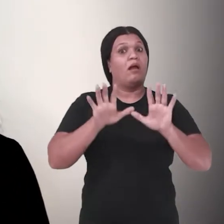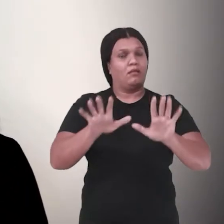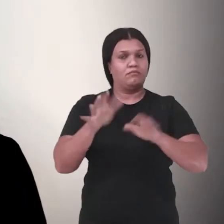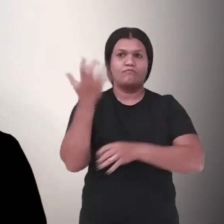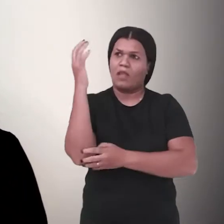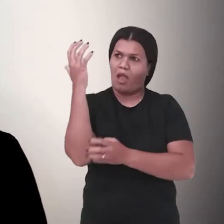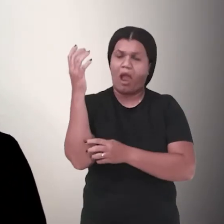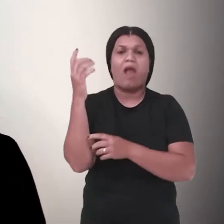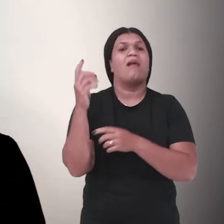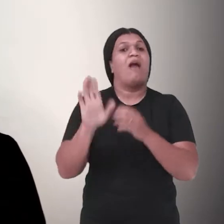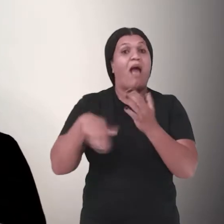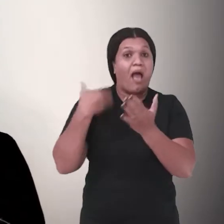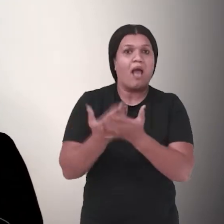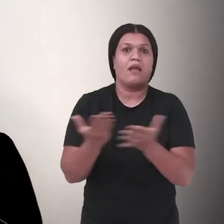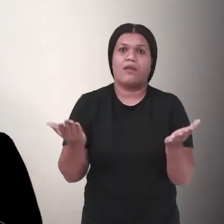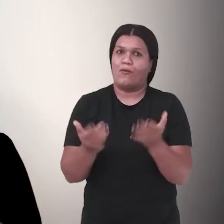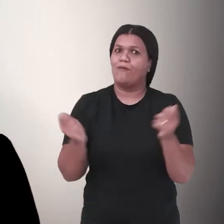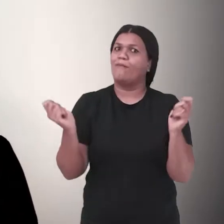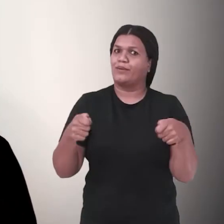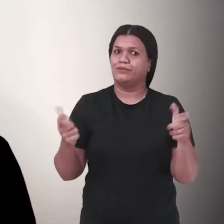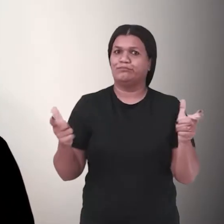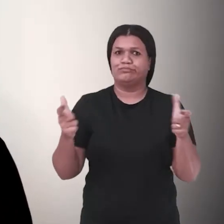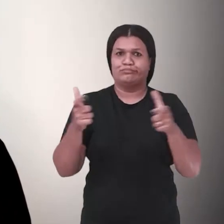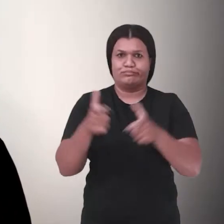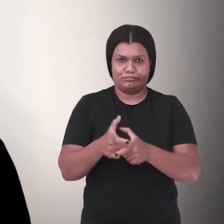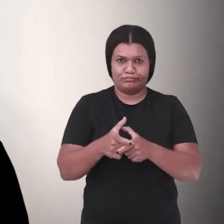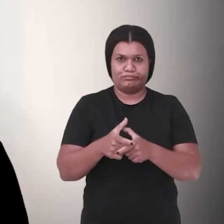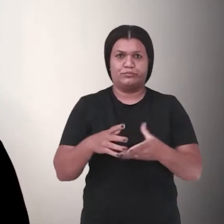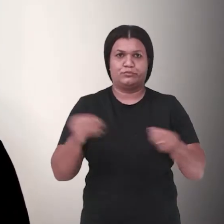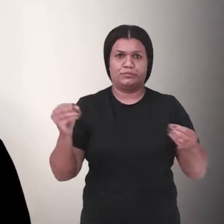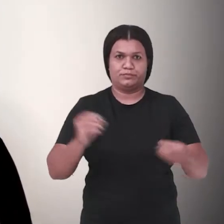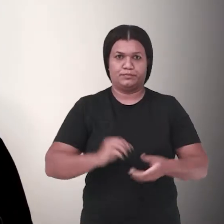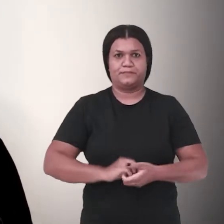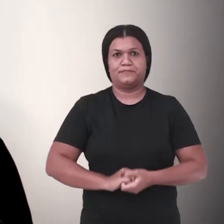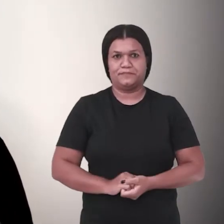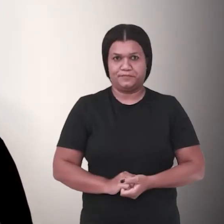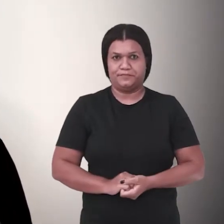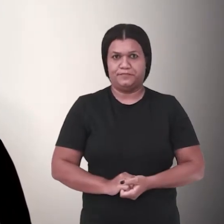-brasil ainda é uma árvore em risco de extinção.